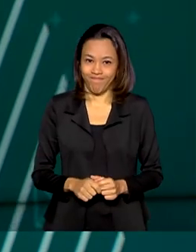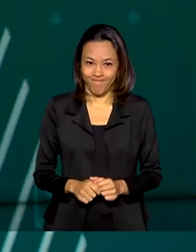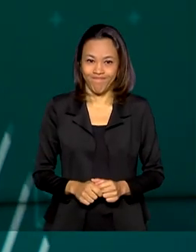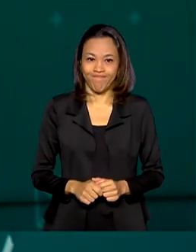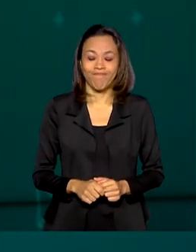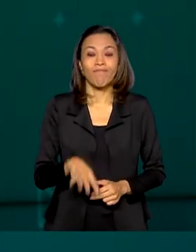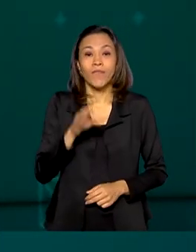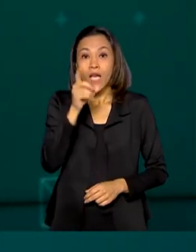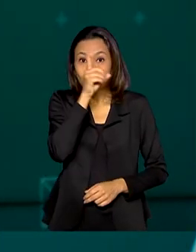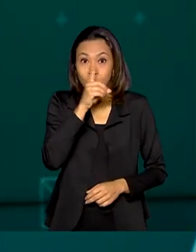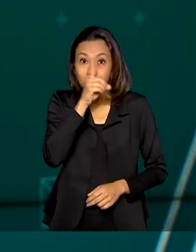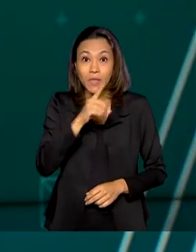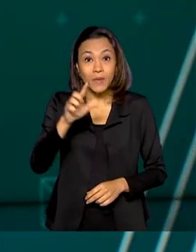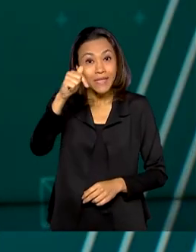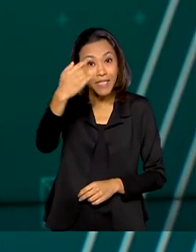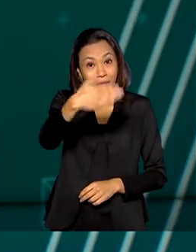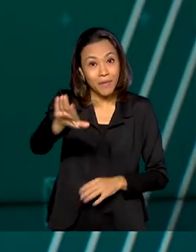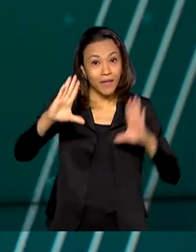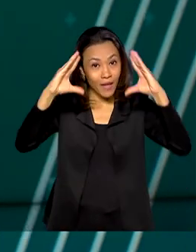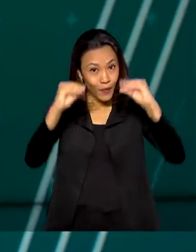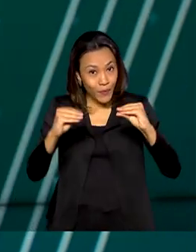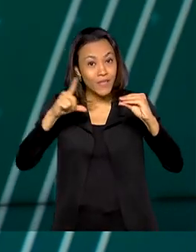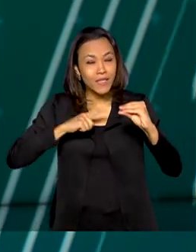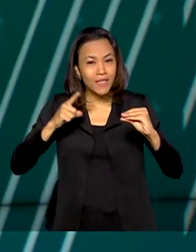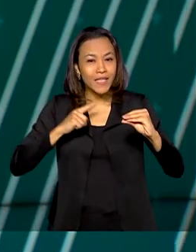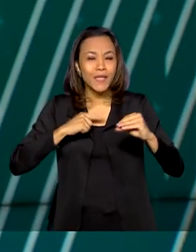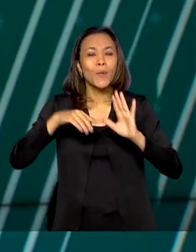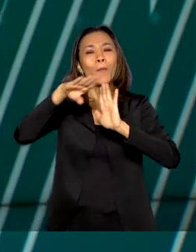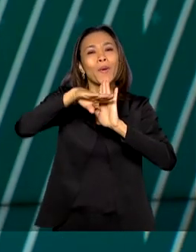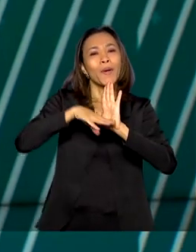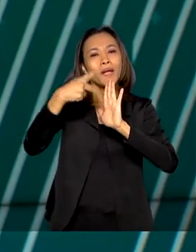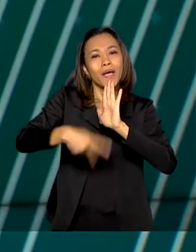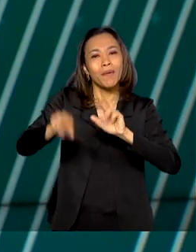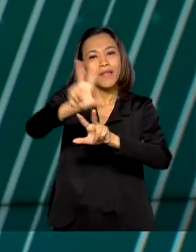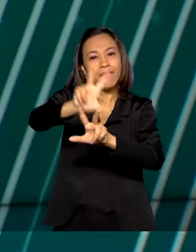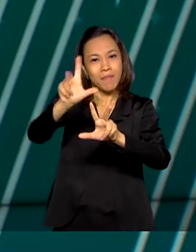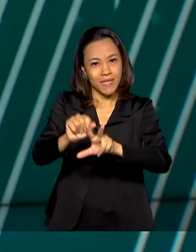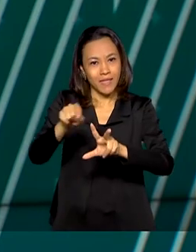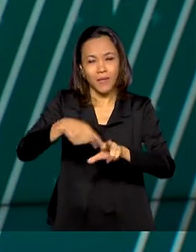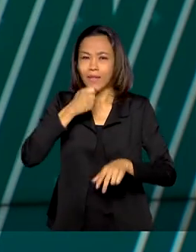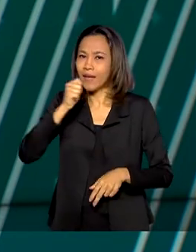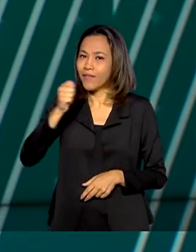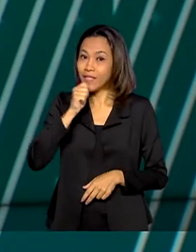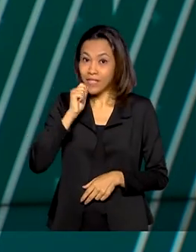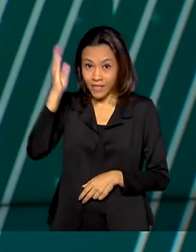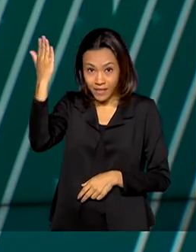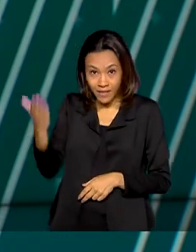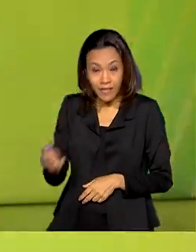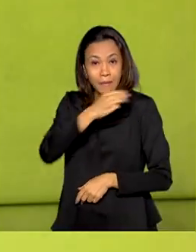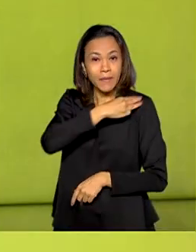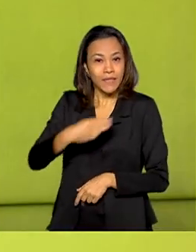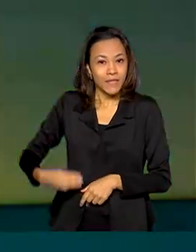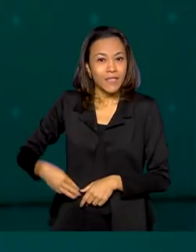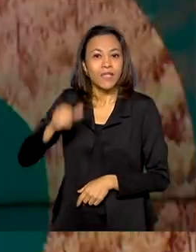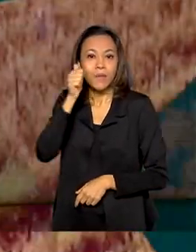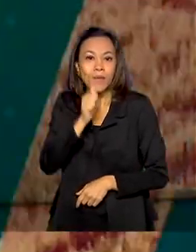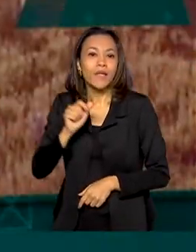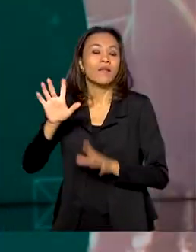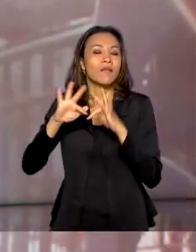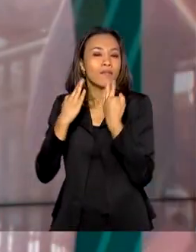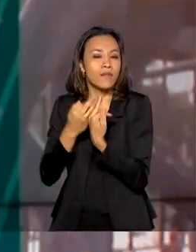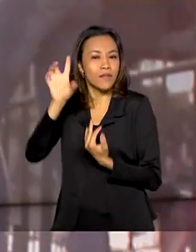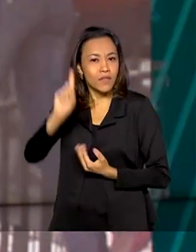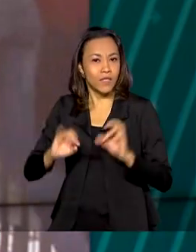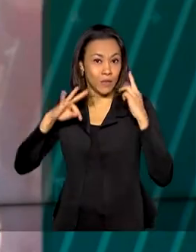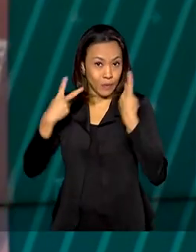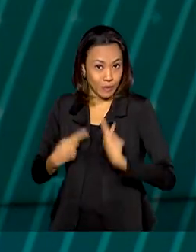Domingo às sete e meia da noite tem o programa Brasil em Pauta aqui na TV Brasil. A entrevistada é a ministra da Mulher, da Família e dos Direitos Humanos,